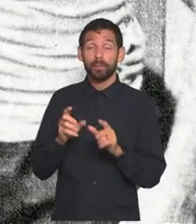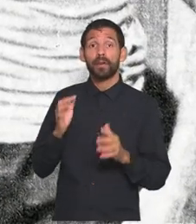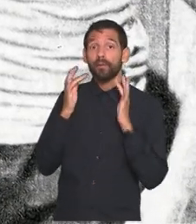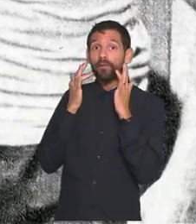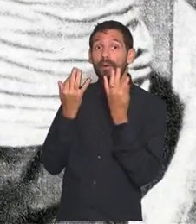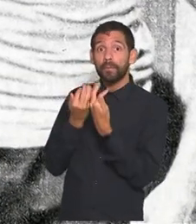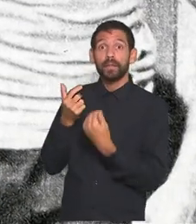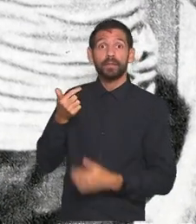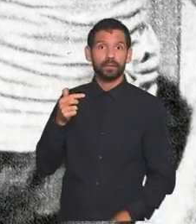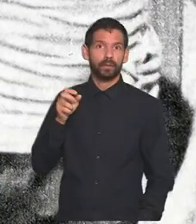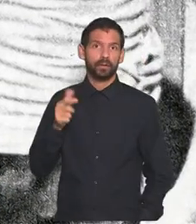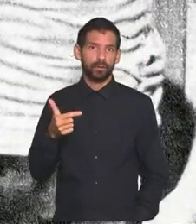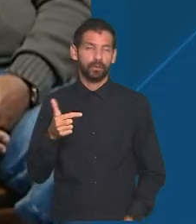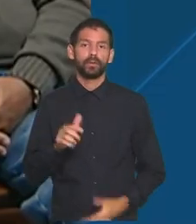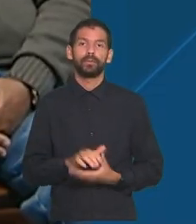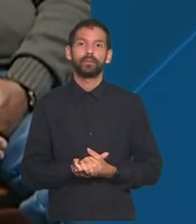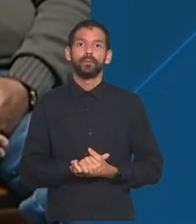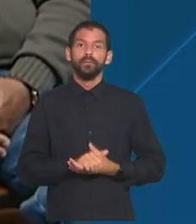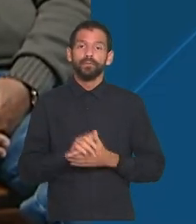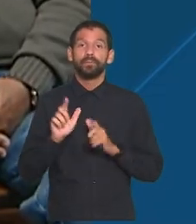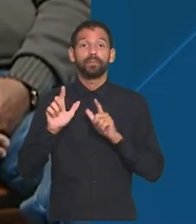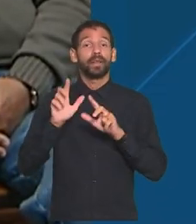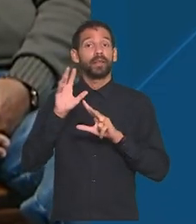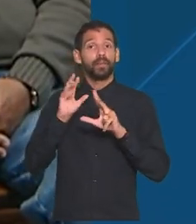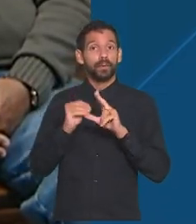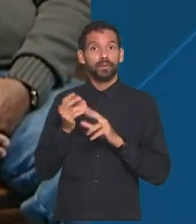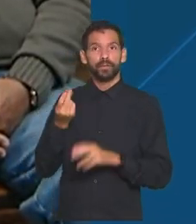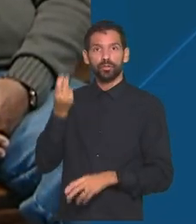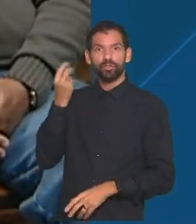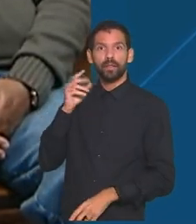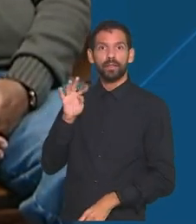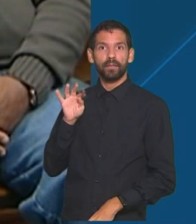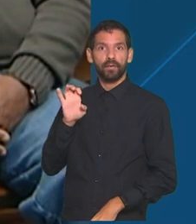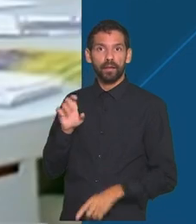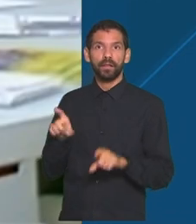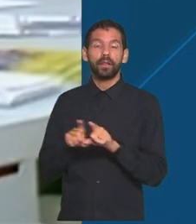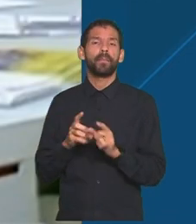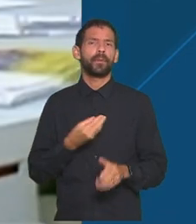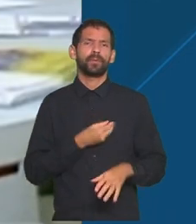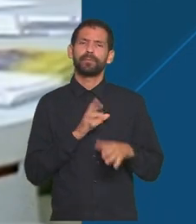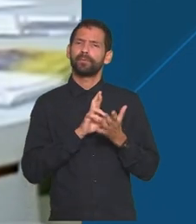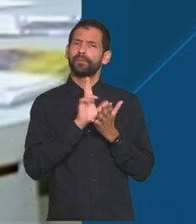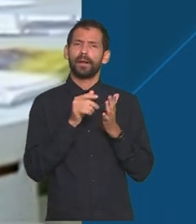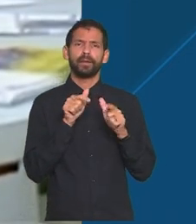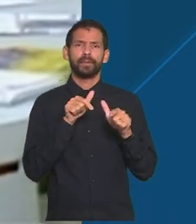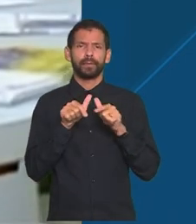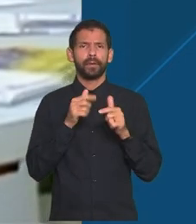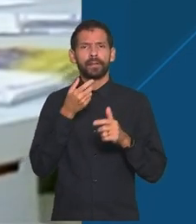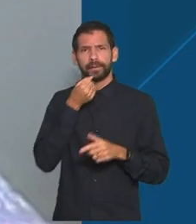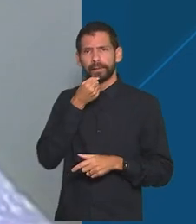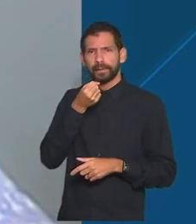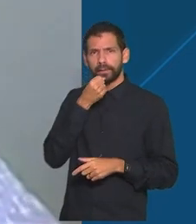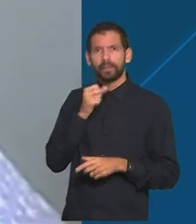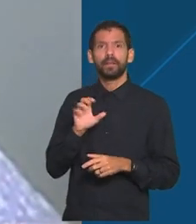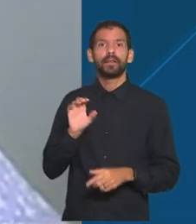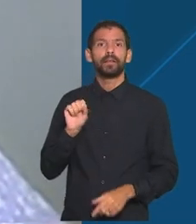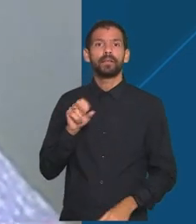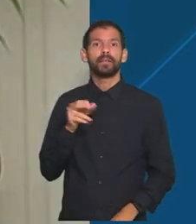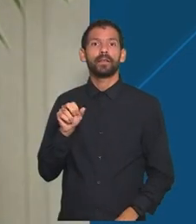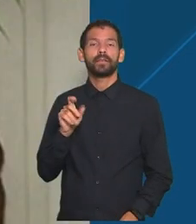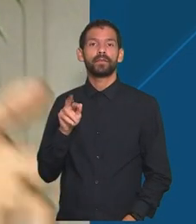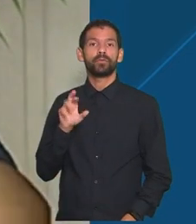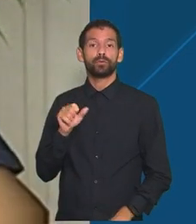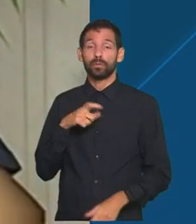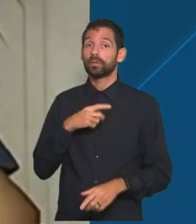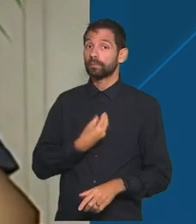Família, em 72. Na TV Brasil e na antiga TVE, participou de vários programas de entrevistas, como o Sem Censura.